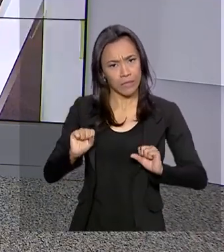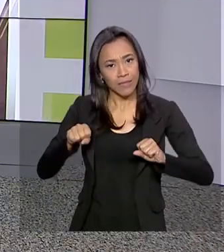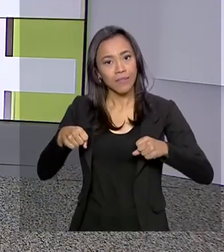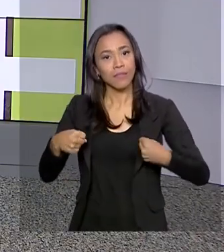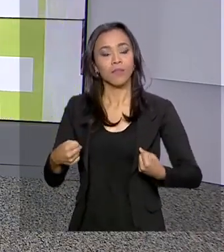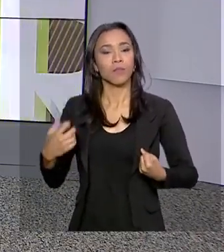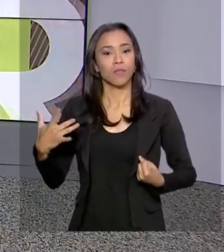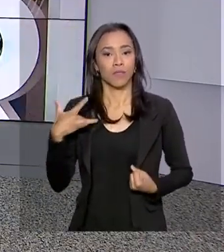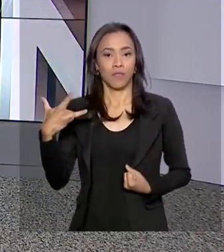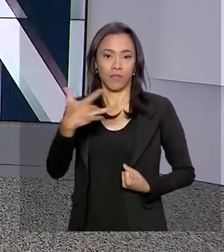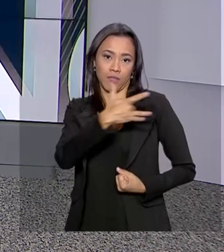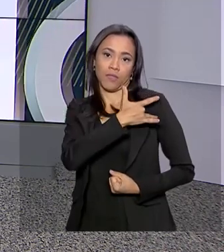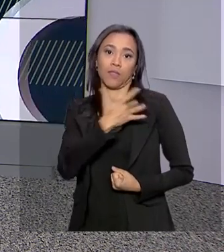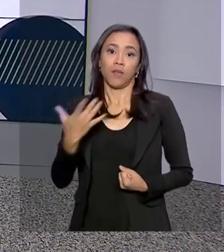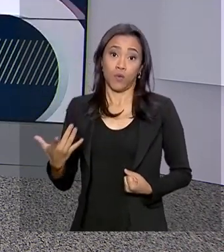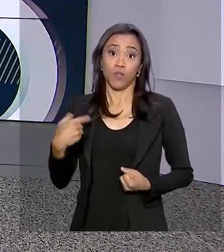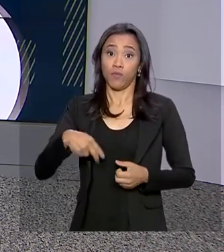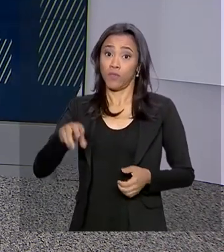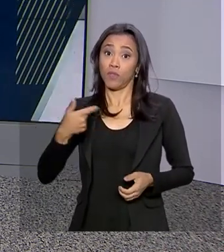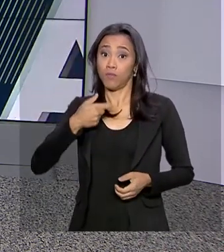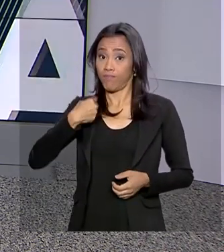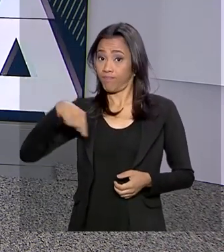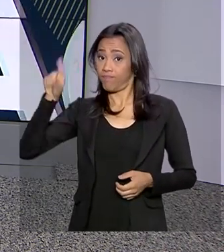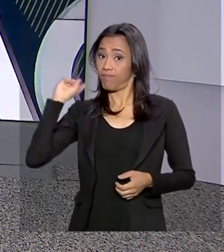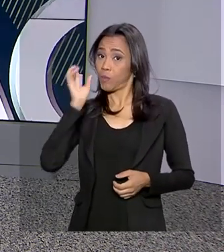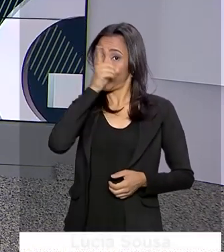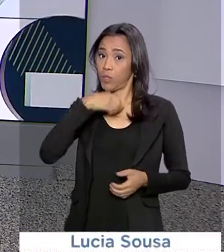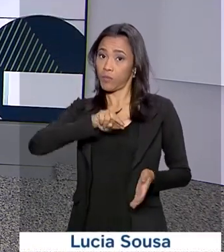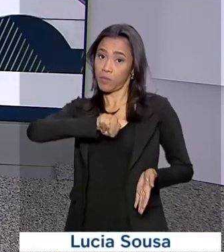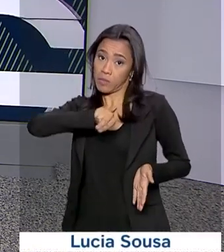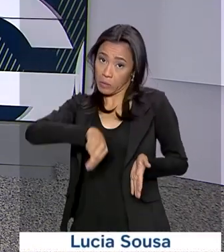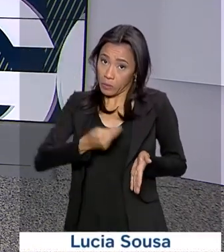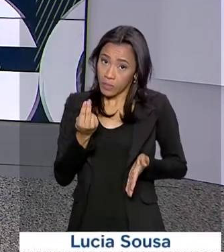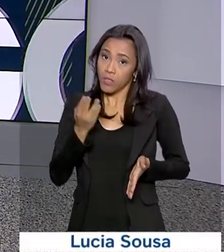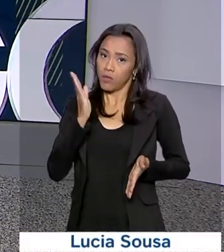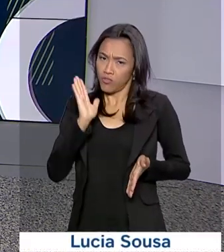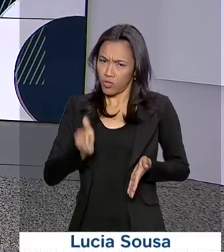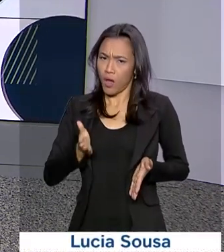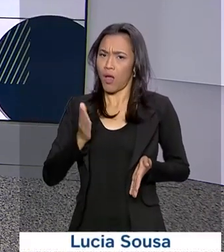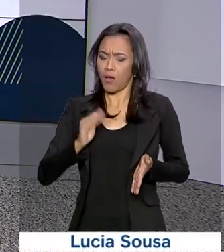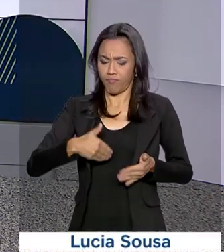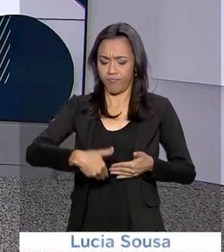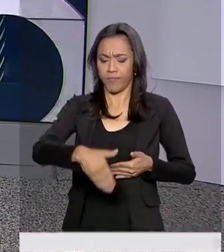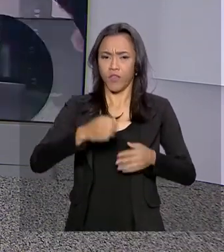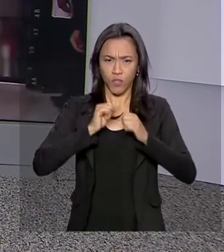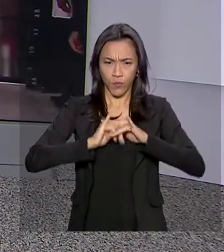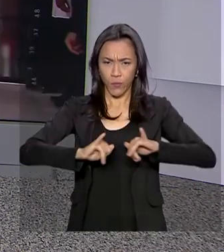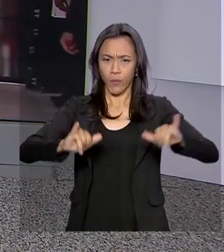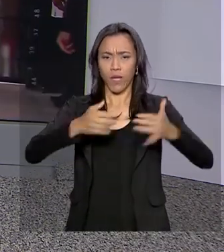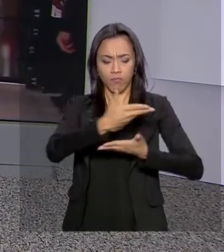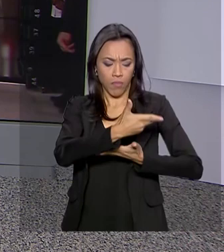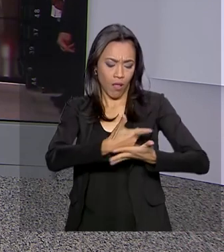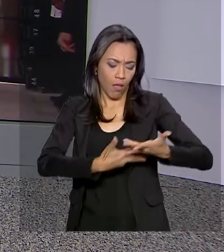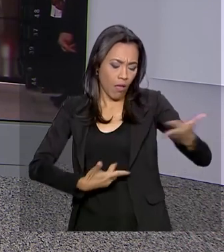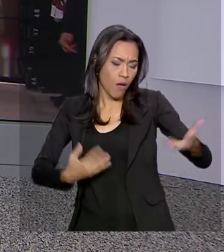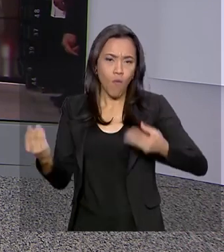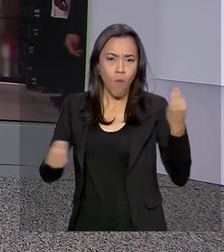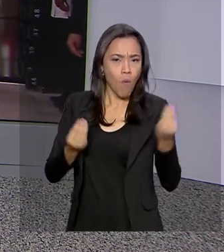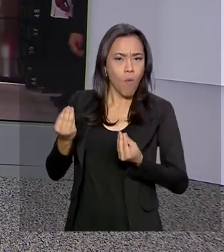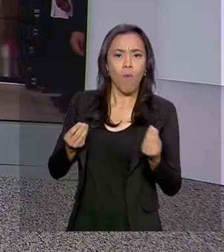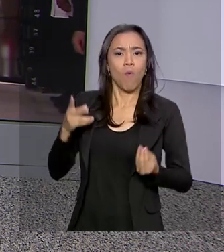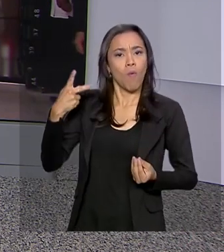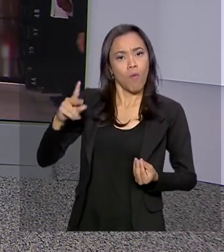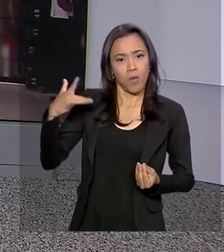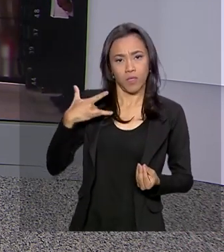cirurgia realizada no domingo. Hoje mais cedo foi divulgado mais um boletim médico. Vamos a São Paulo para saber os detalhes com